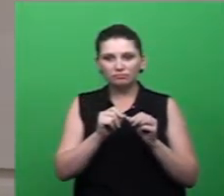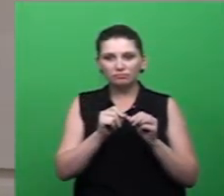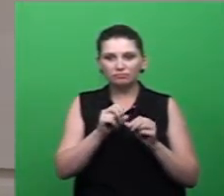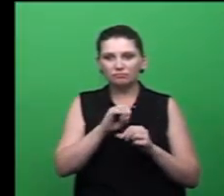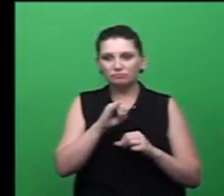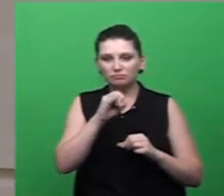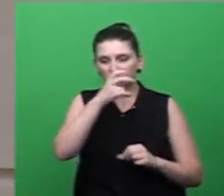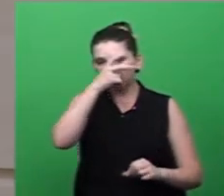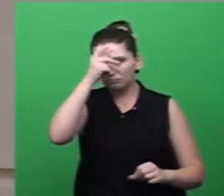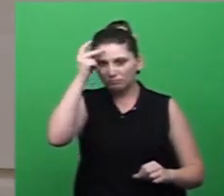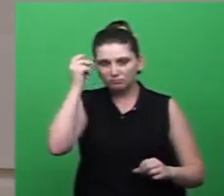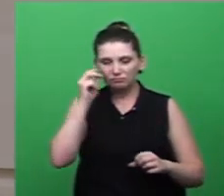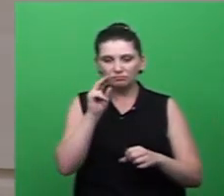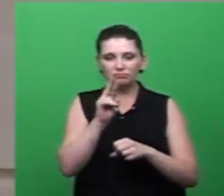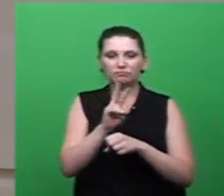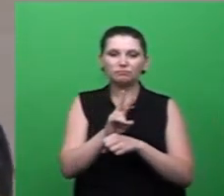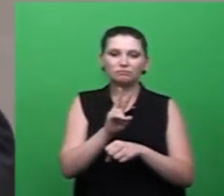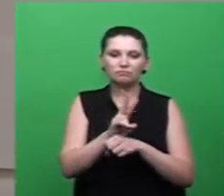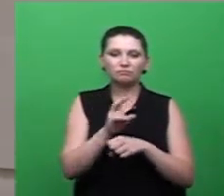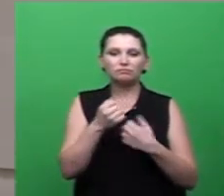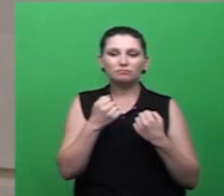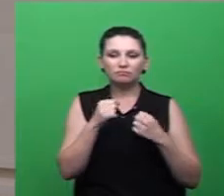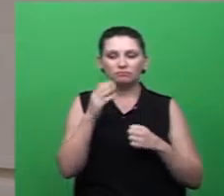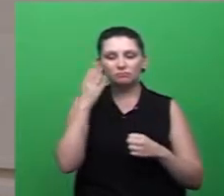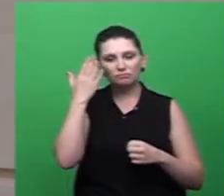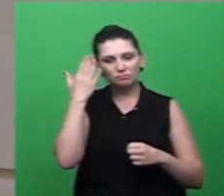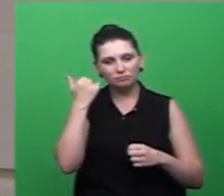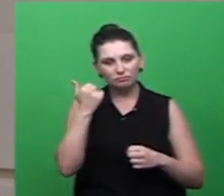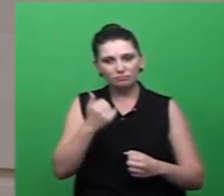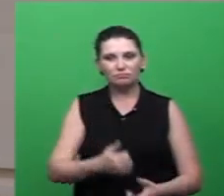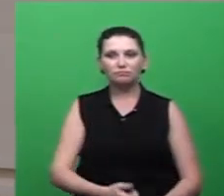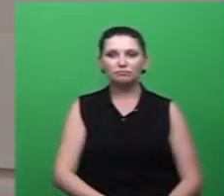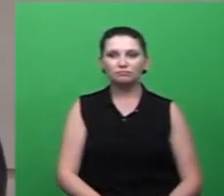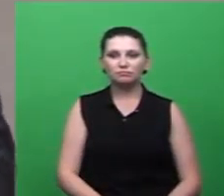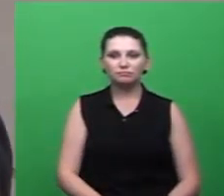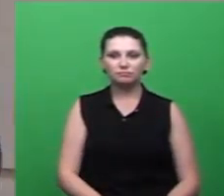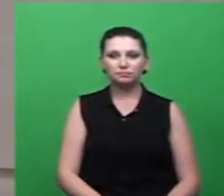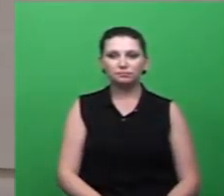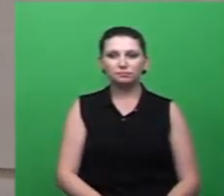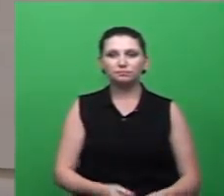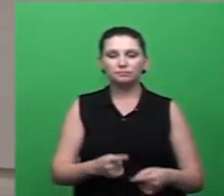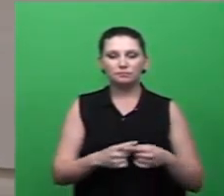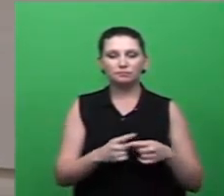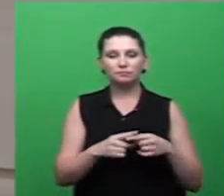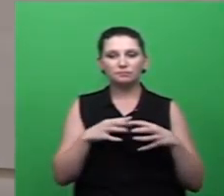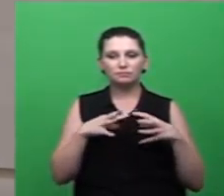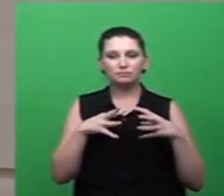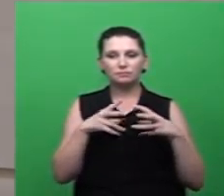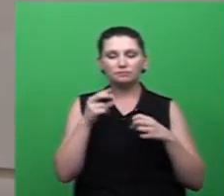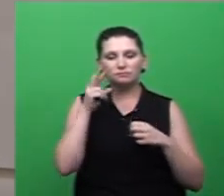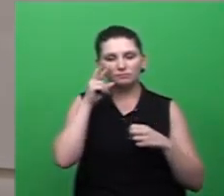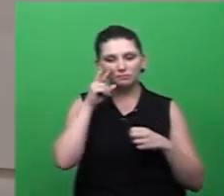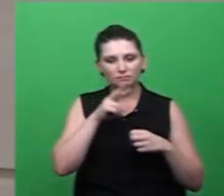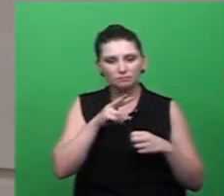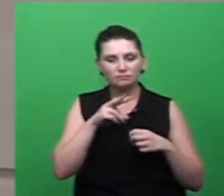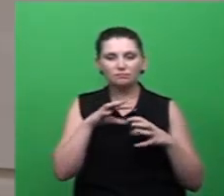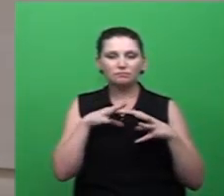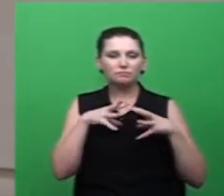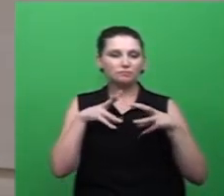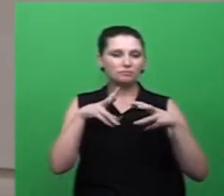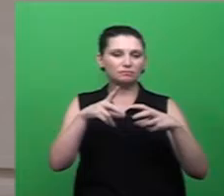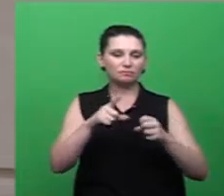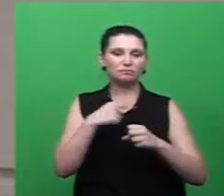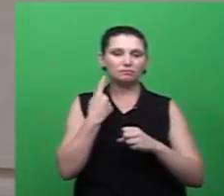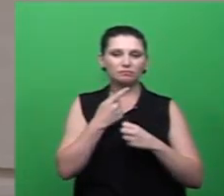Polícia Civil, Militar, Defesa Civil, Prefeitura, e nos cerros velhos, verificando a situação, os pneus, enfim, tudo isso a gente